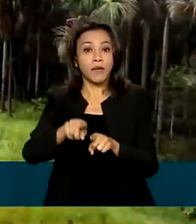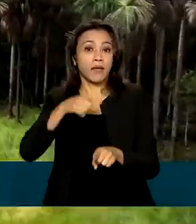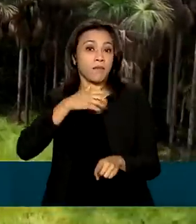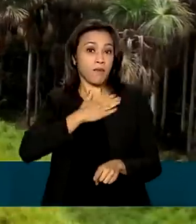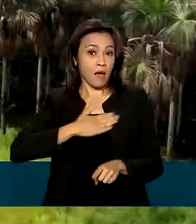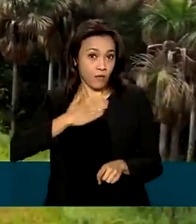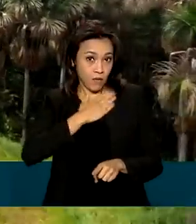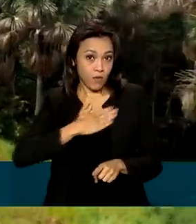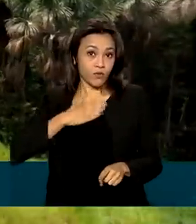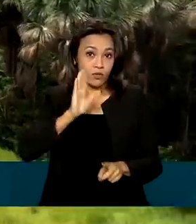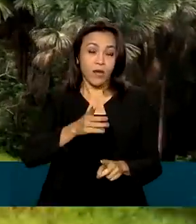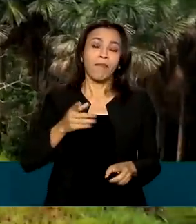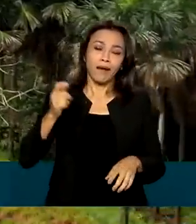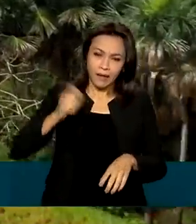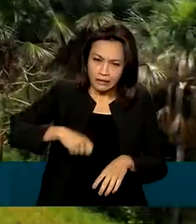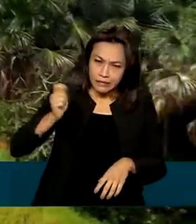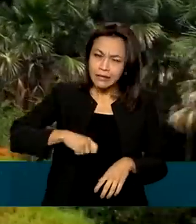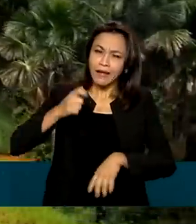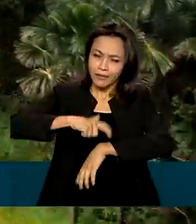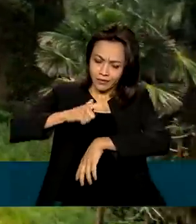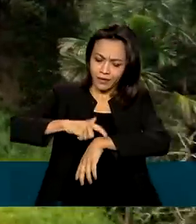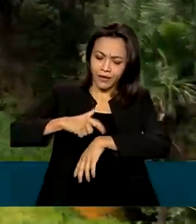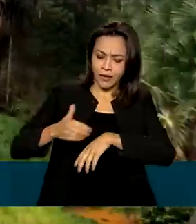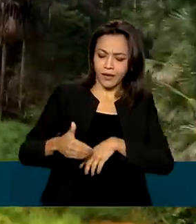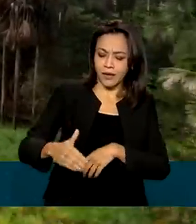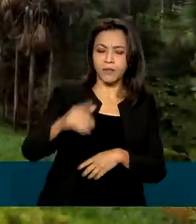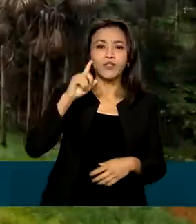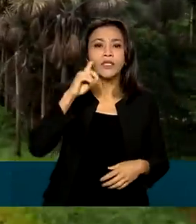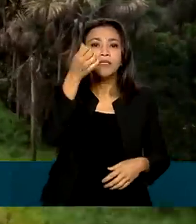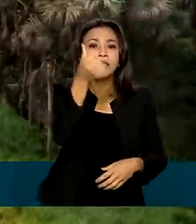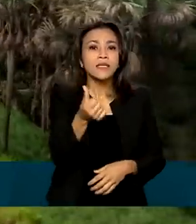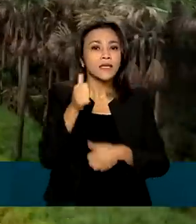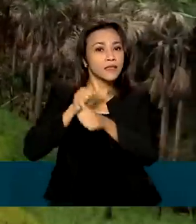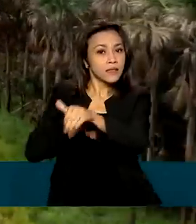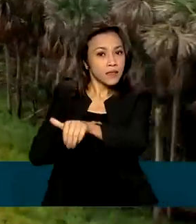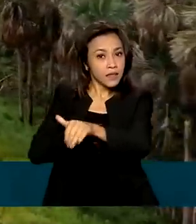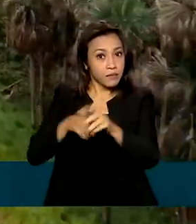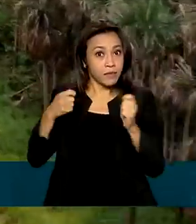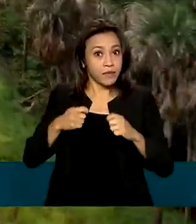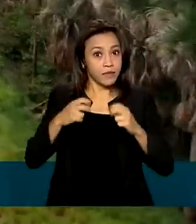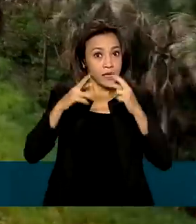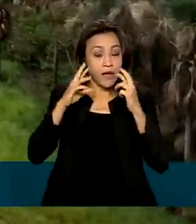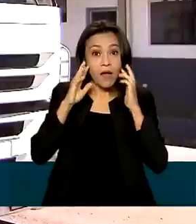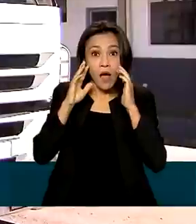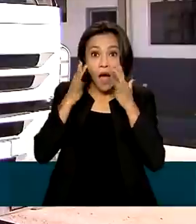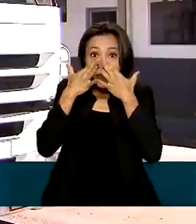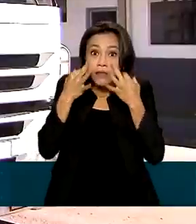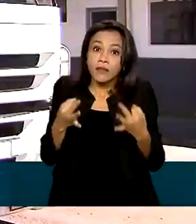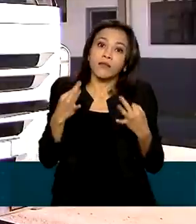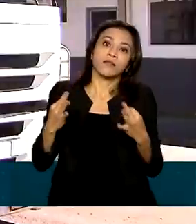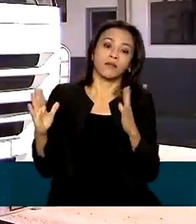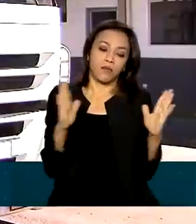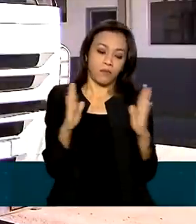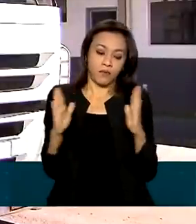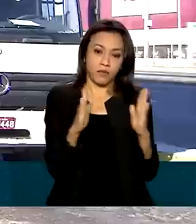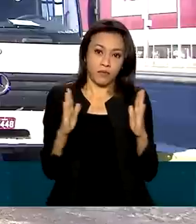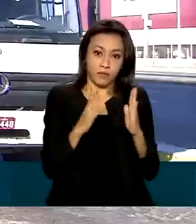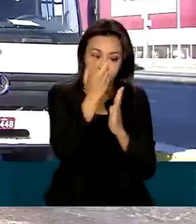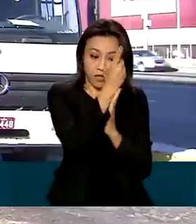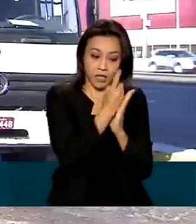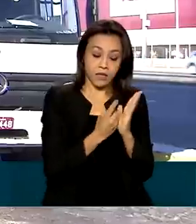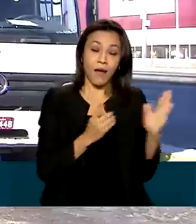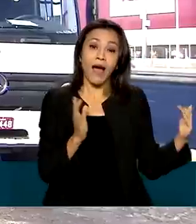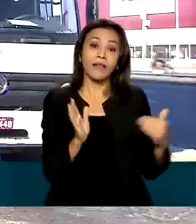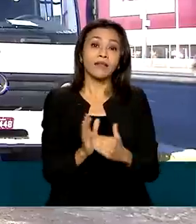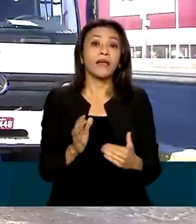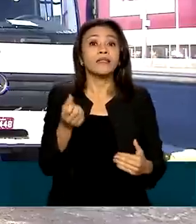ainda dá tempo para receber o benefício no dia 6 de setembro. Para isso, tem que ficar atento ao prazo de fazer a autodeclaração até às 6